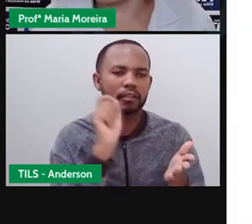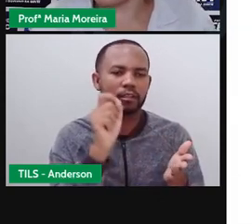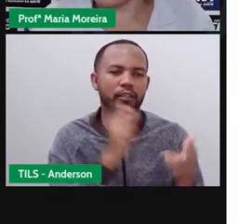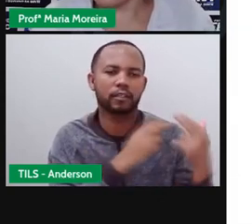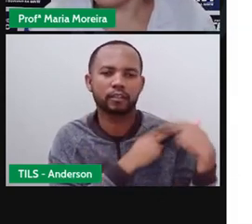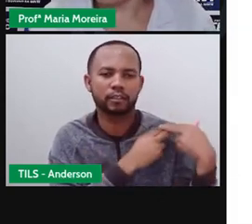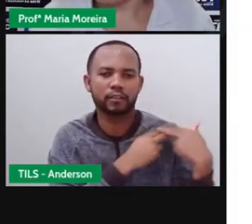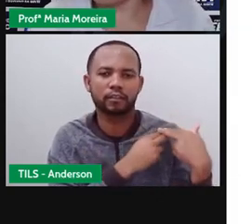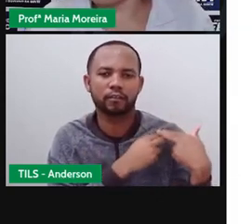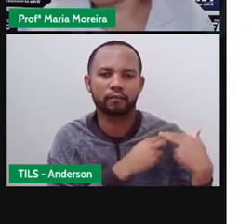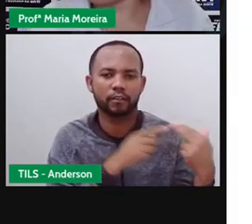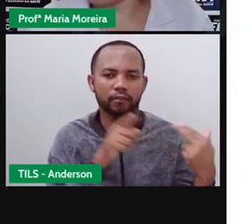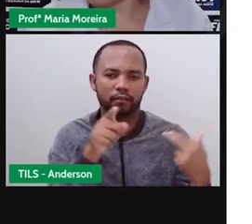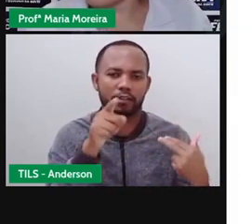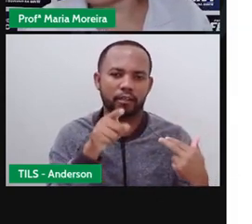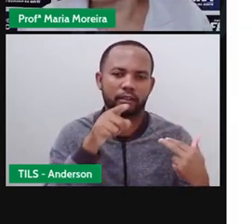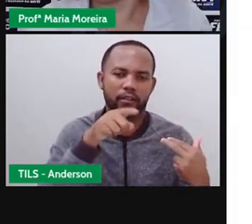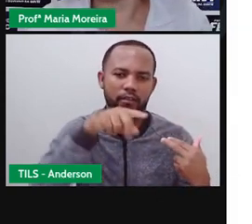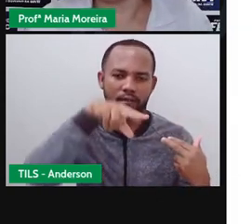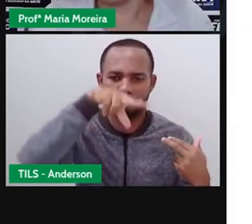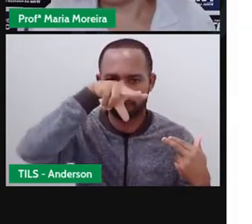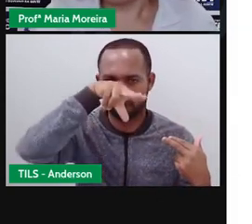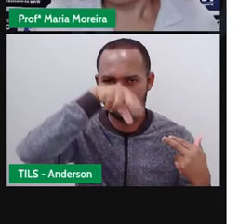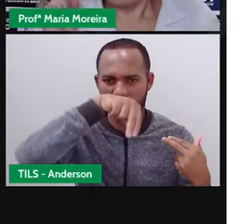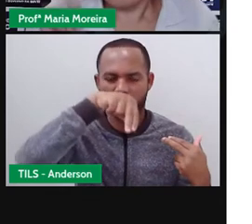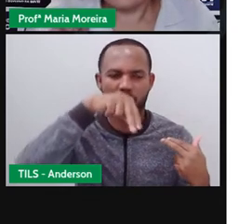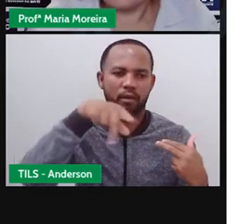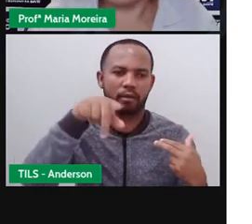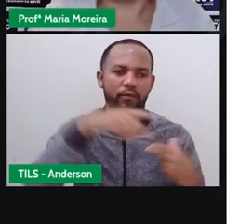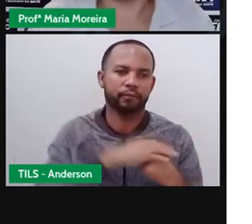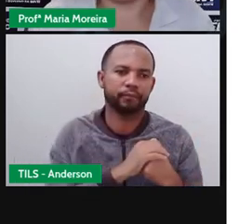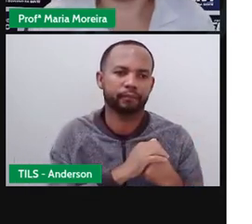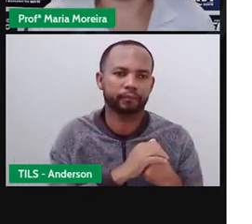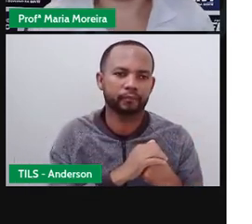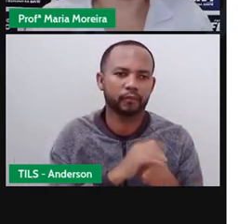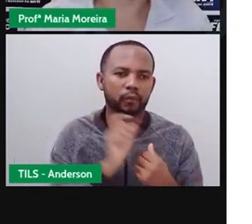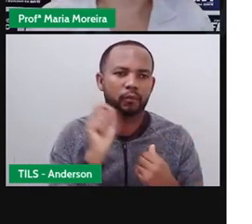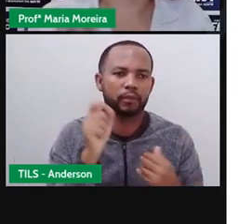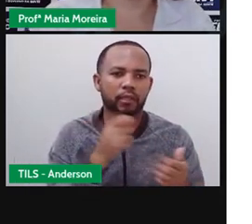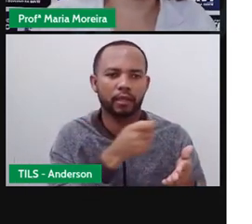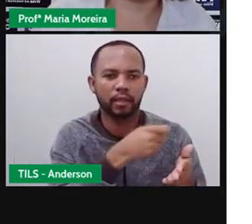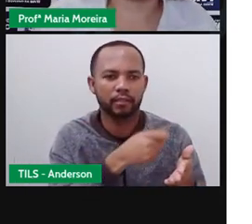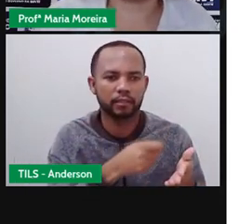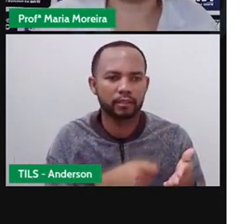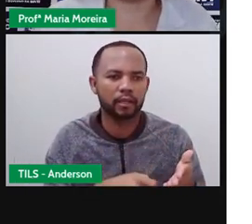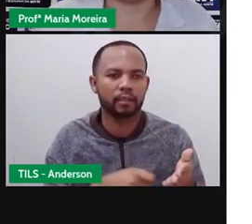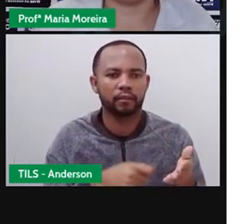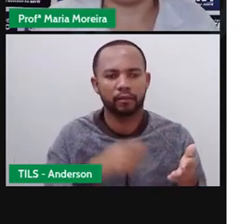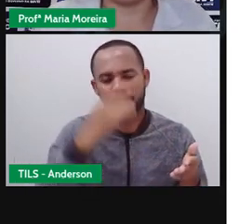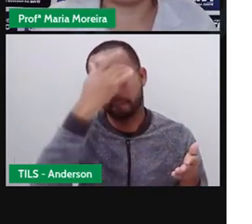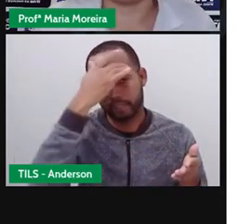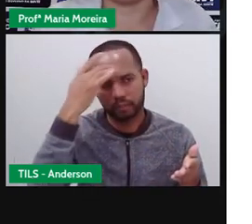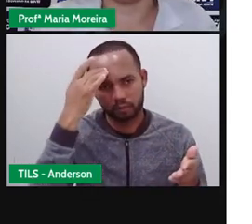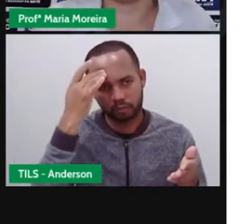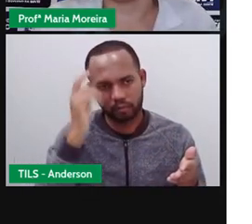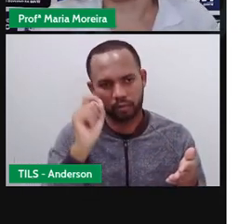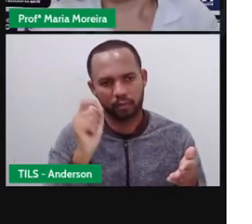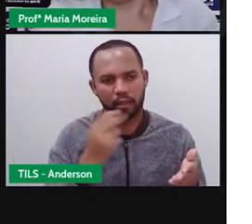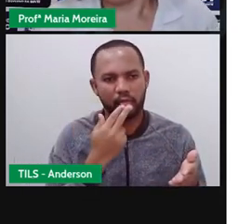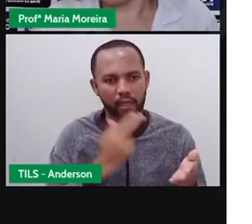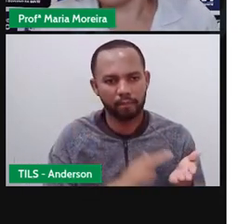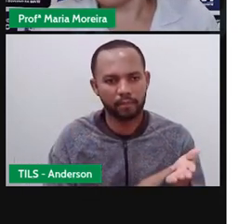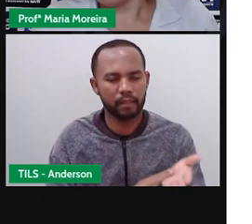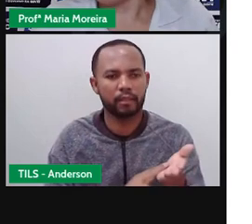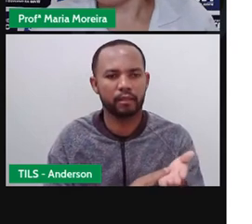Quem é a cegonha, inclusive está assinado ali. O que está assinado? Para que a pessoa que recebesse o bilhete, não é isso?